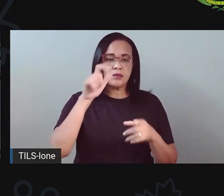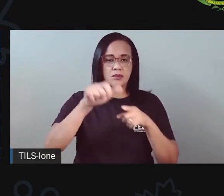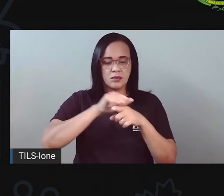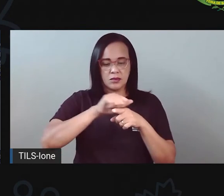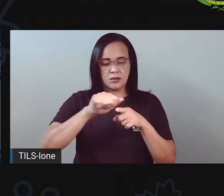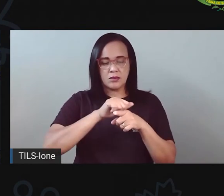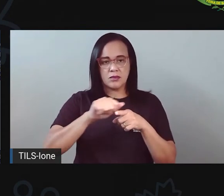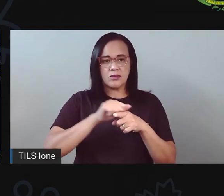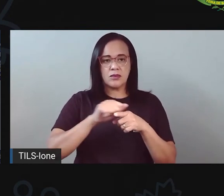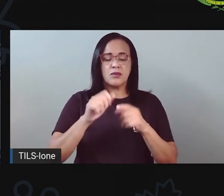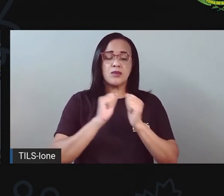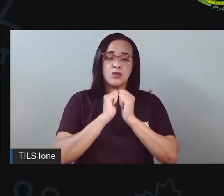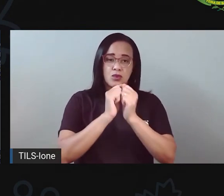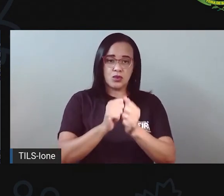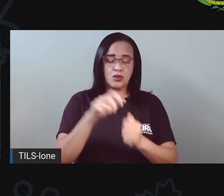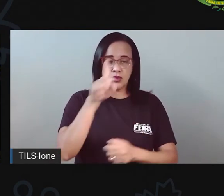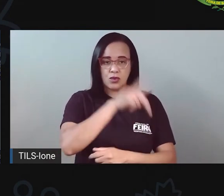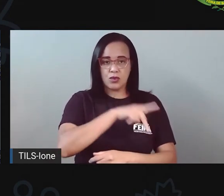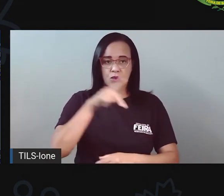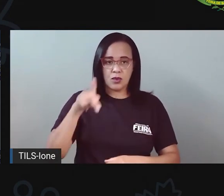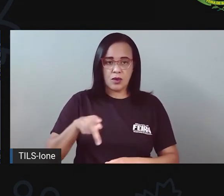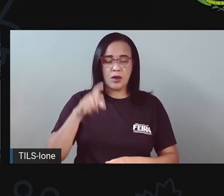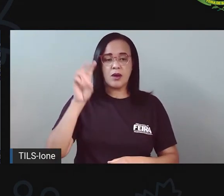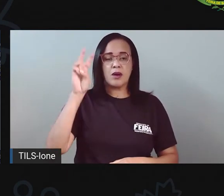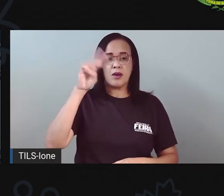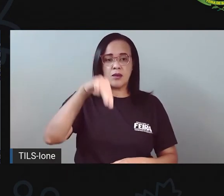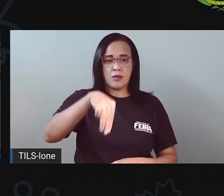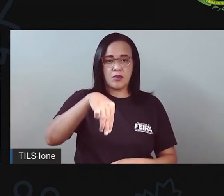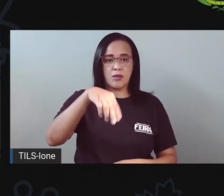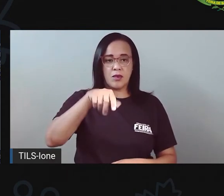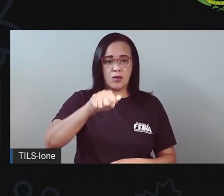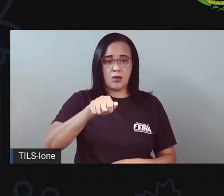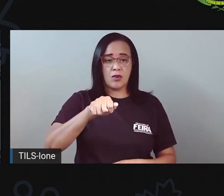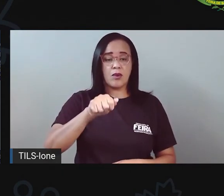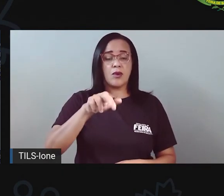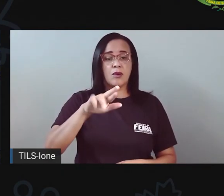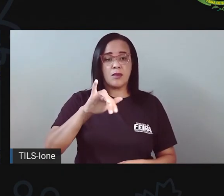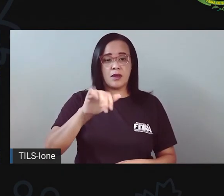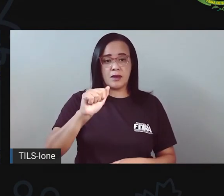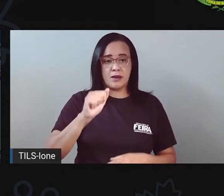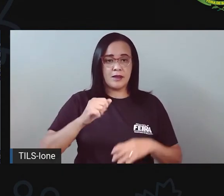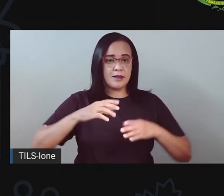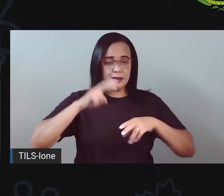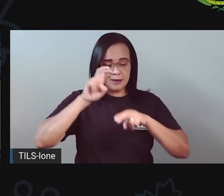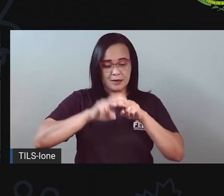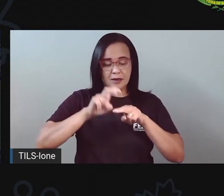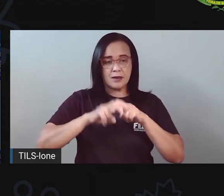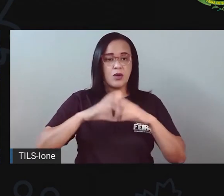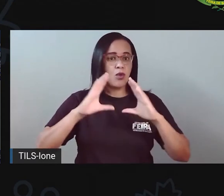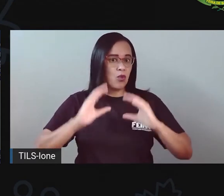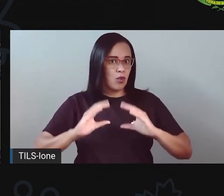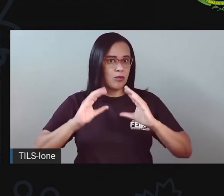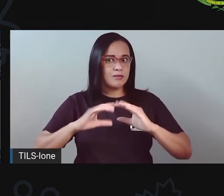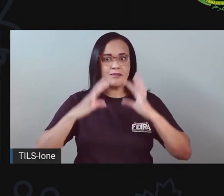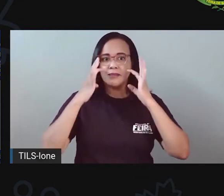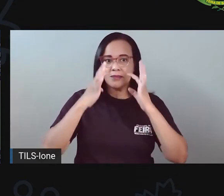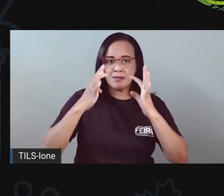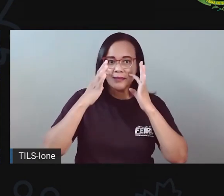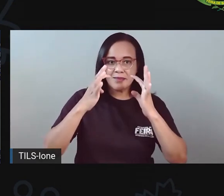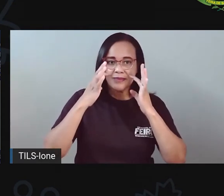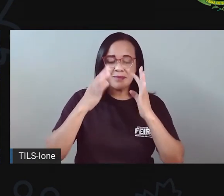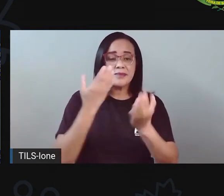promaria, já arrumaram a postura de vocês aí, tá num lugarzinho bem confortável para assistir a aula? Bom, eu